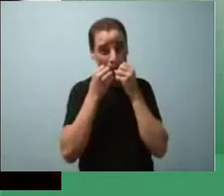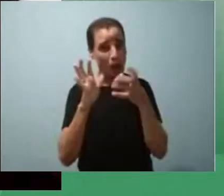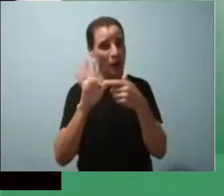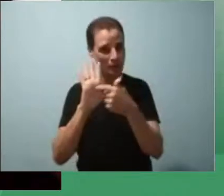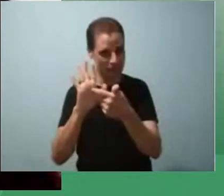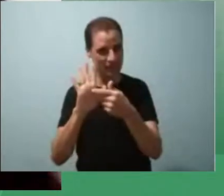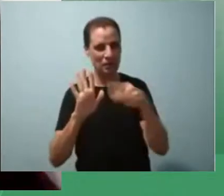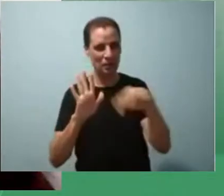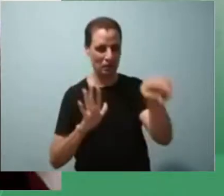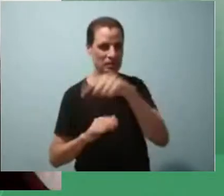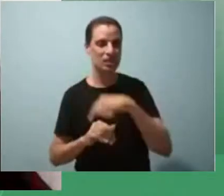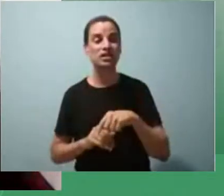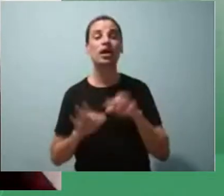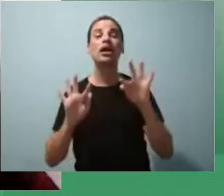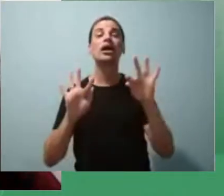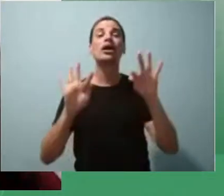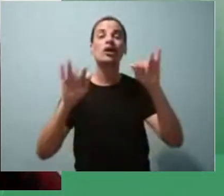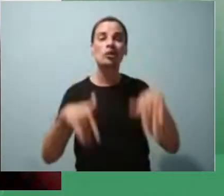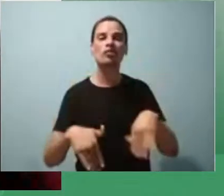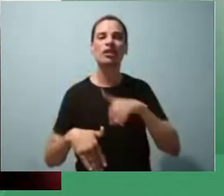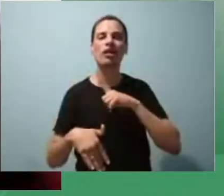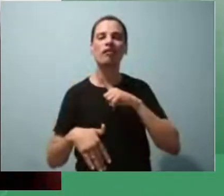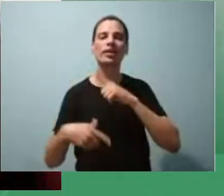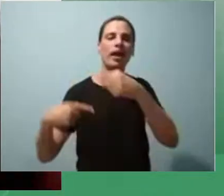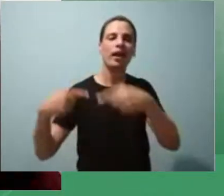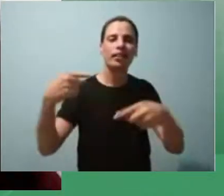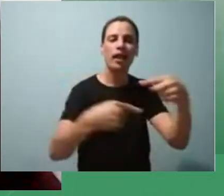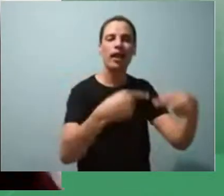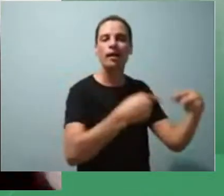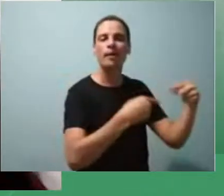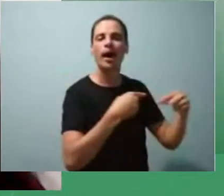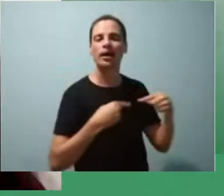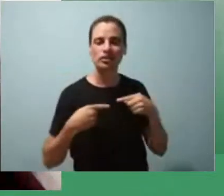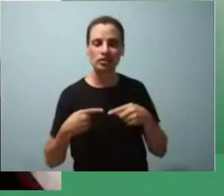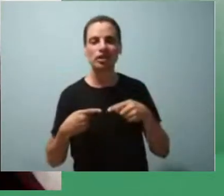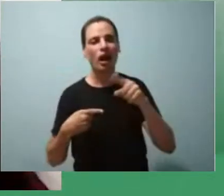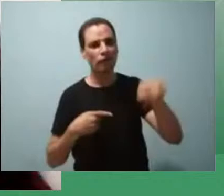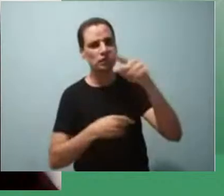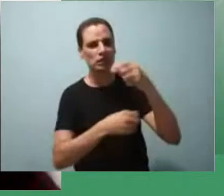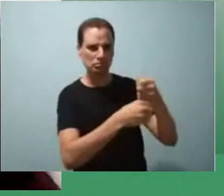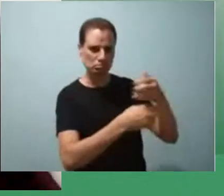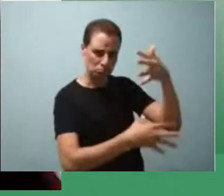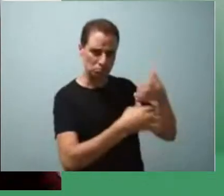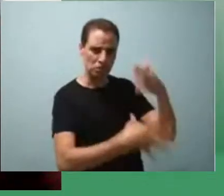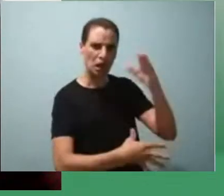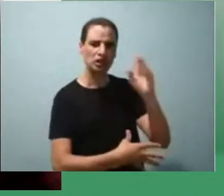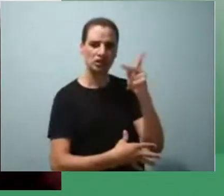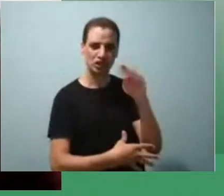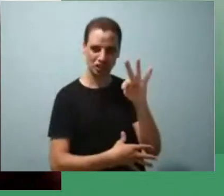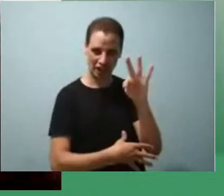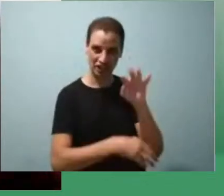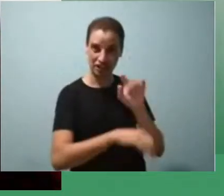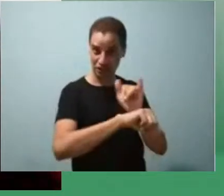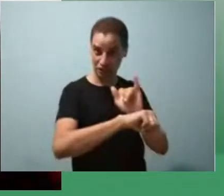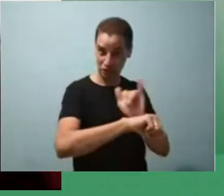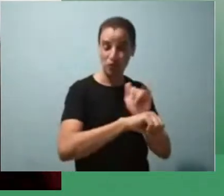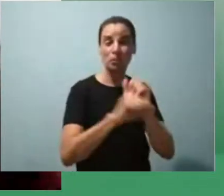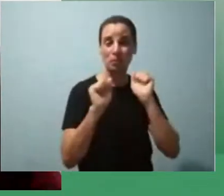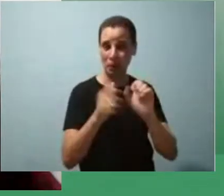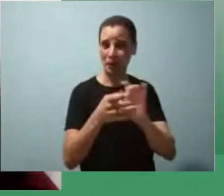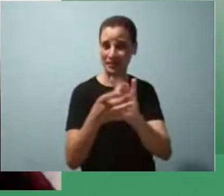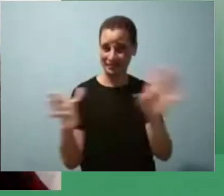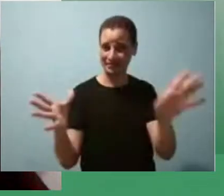final teremos o nosso debate, aí vocês aí do chat vão mandando perguntas. É só um